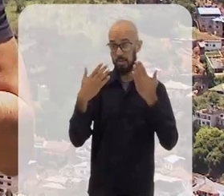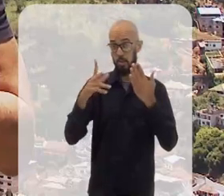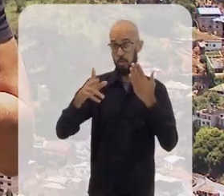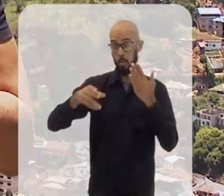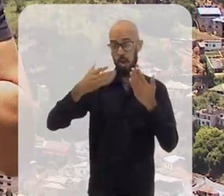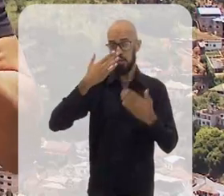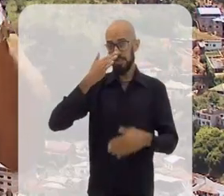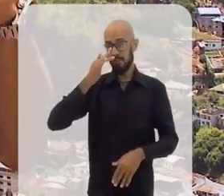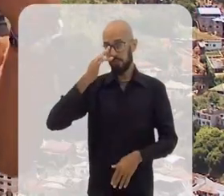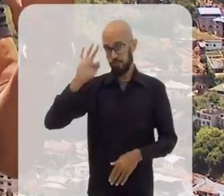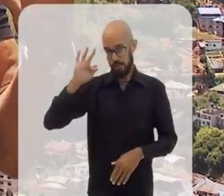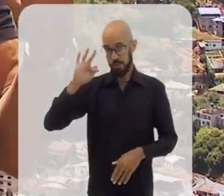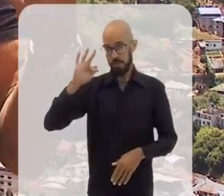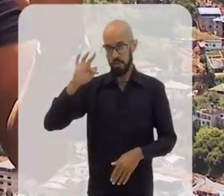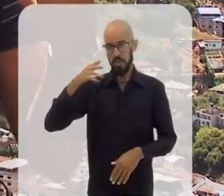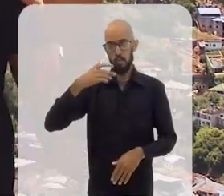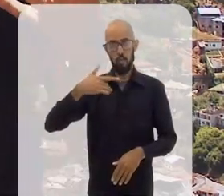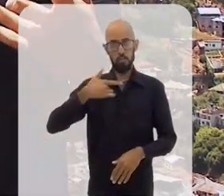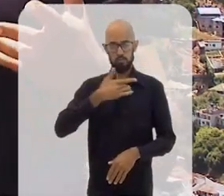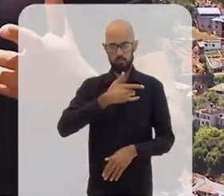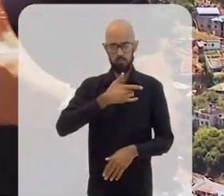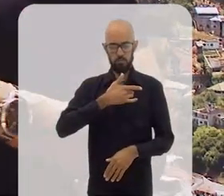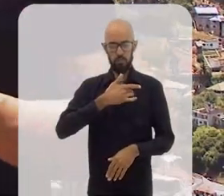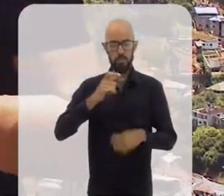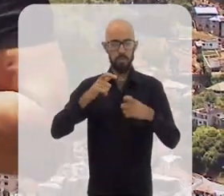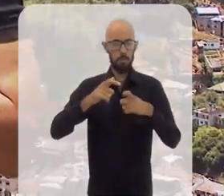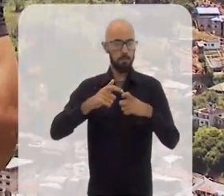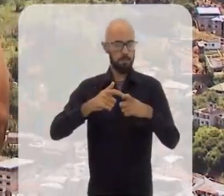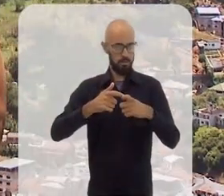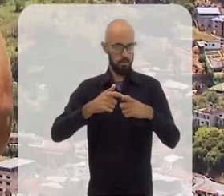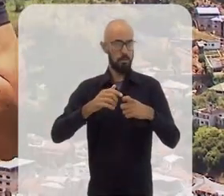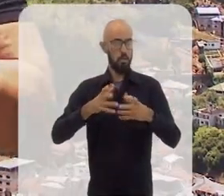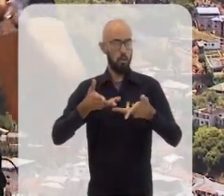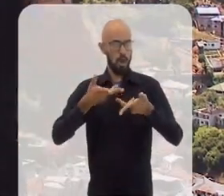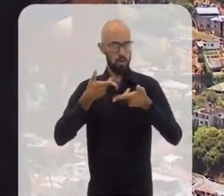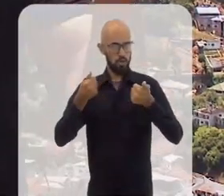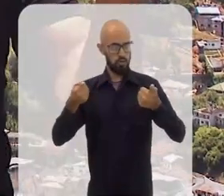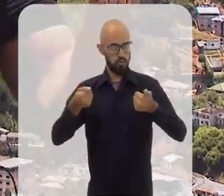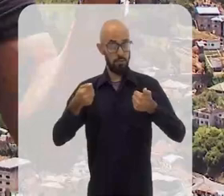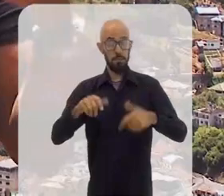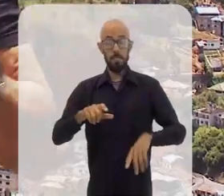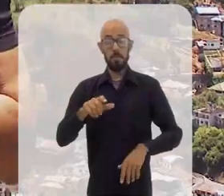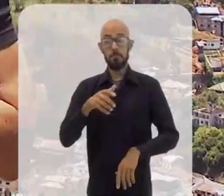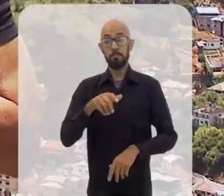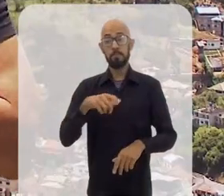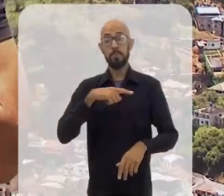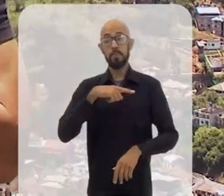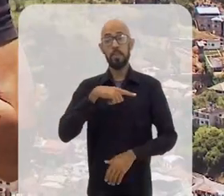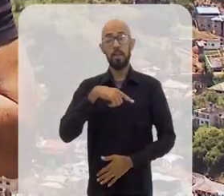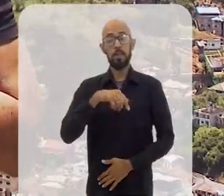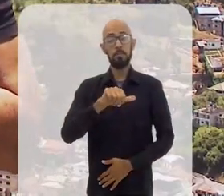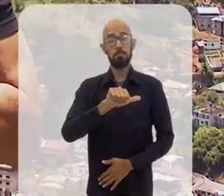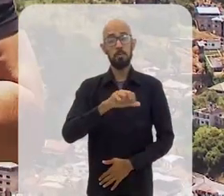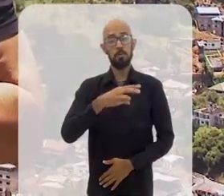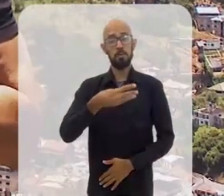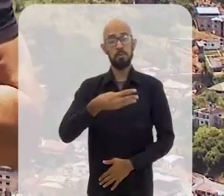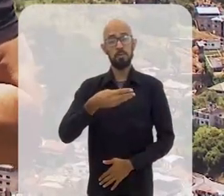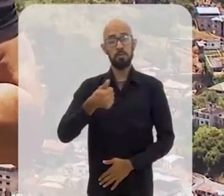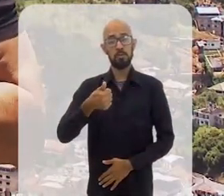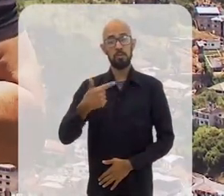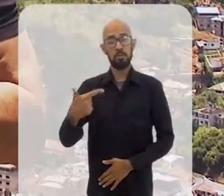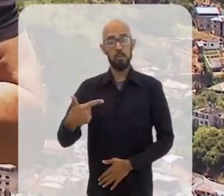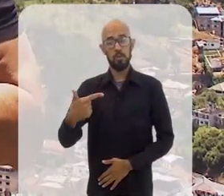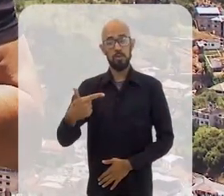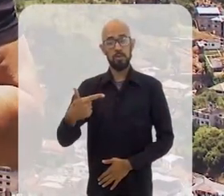a mesma nobreza e poderes medicinais, está aqui em Itaperuna com 1.312 leitos de hotéis